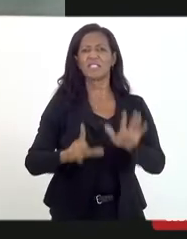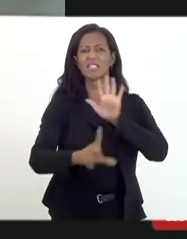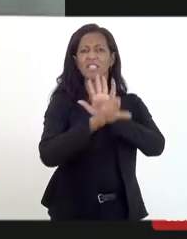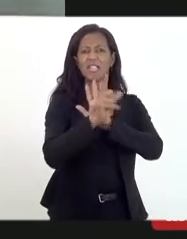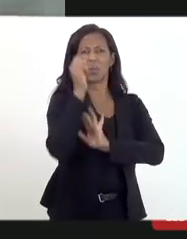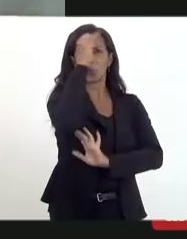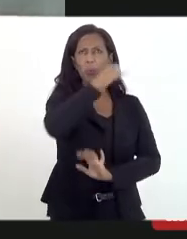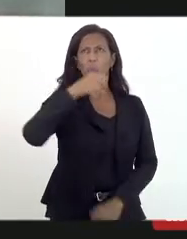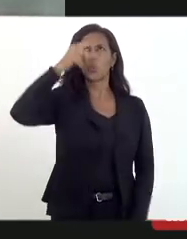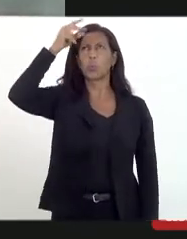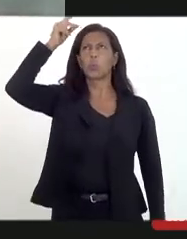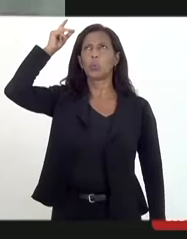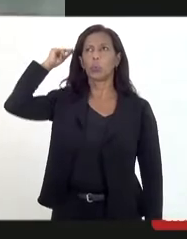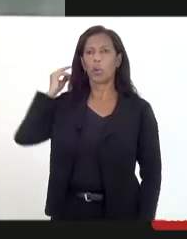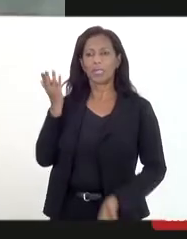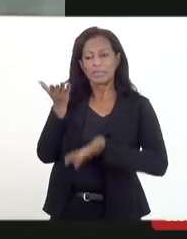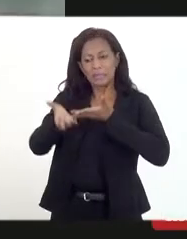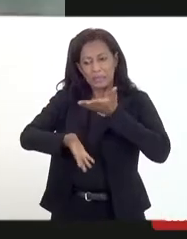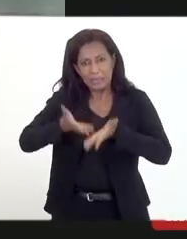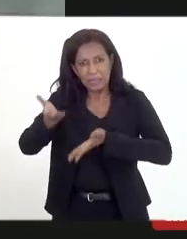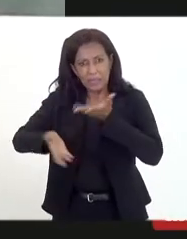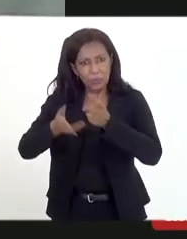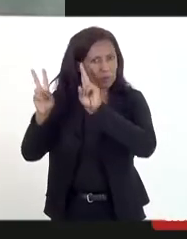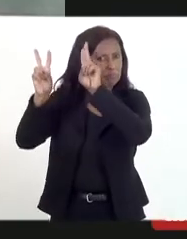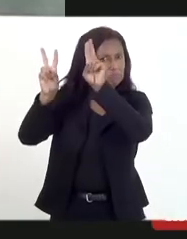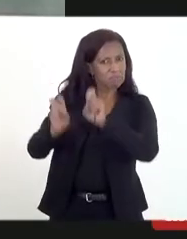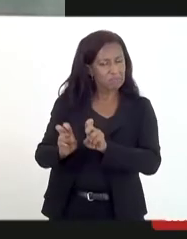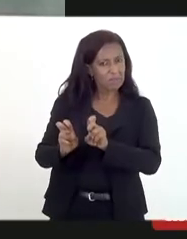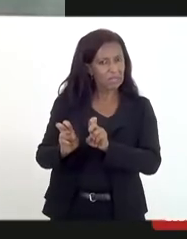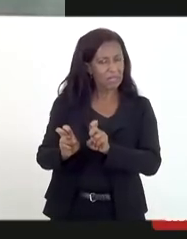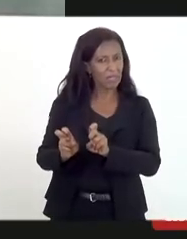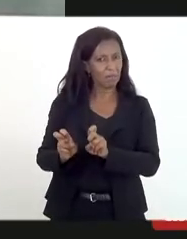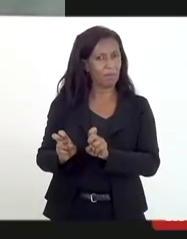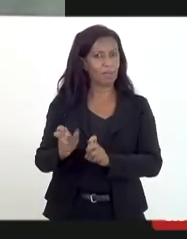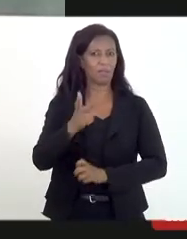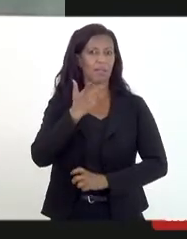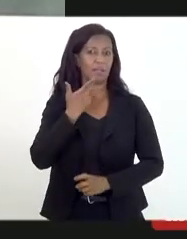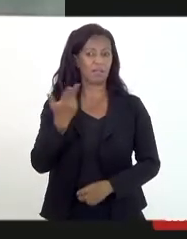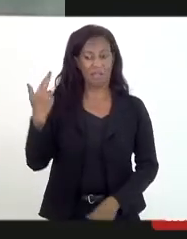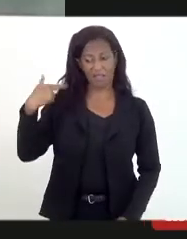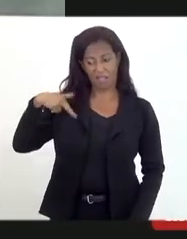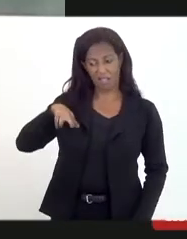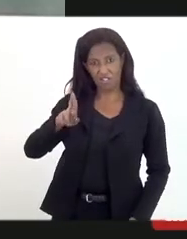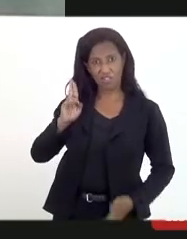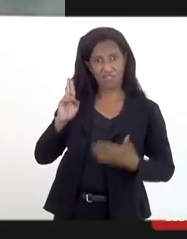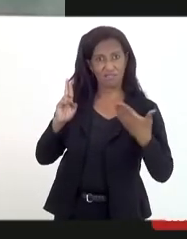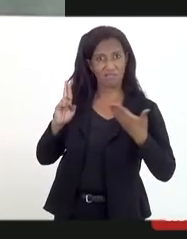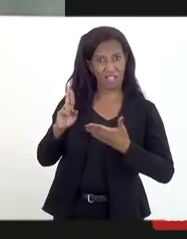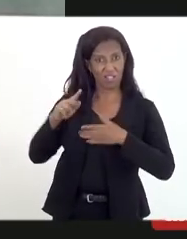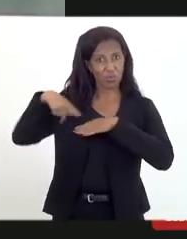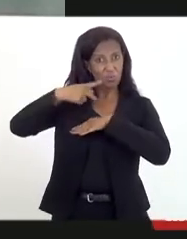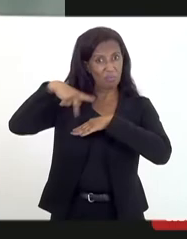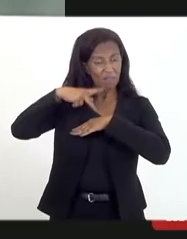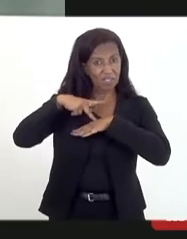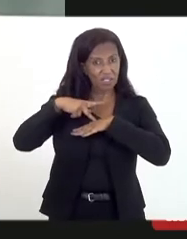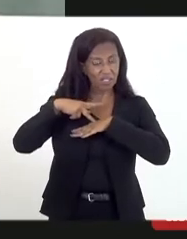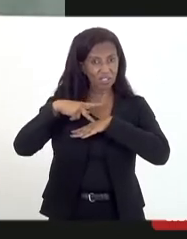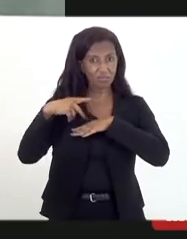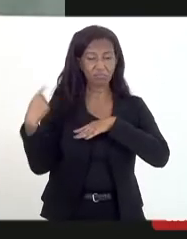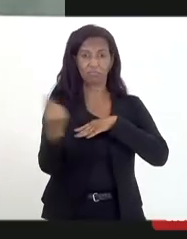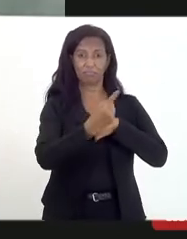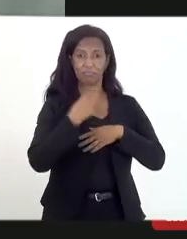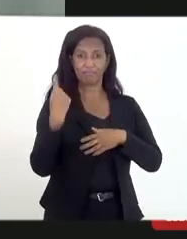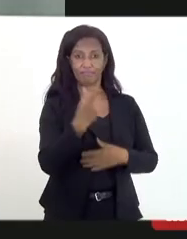antiga que cuida de uma situação muito delicada, que é a questão da religiosidade, e num país que nós